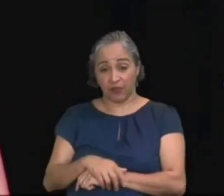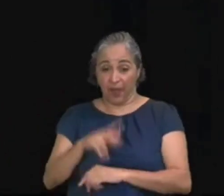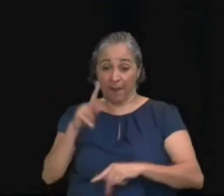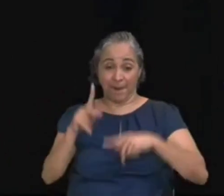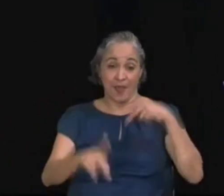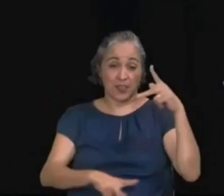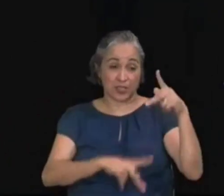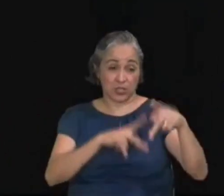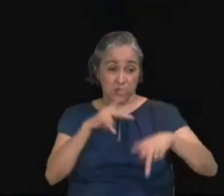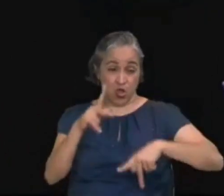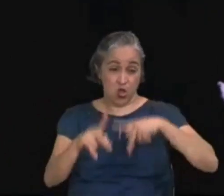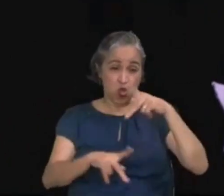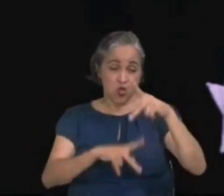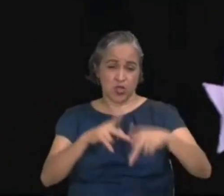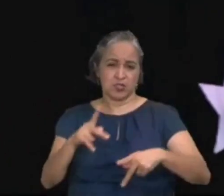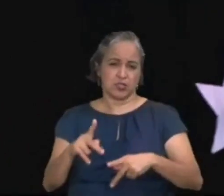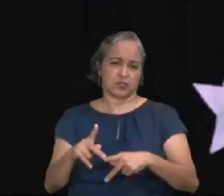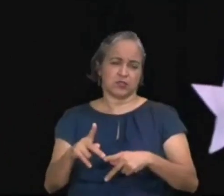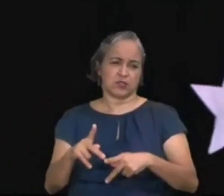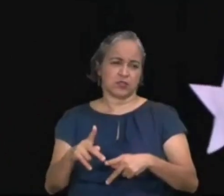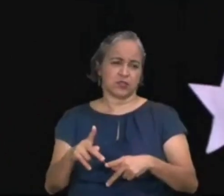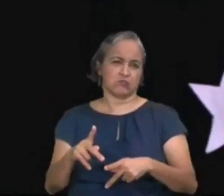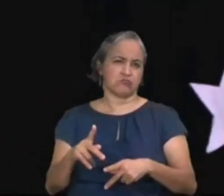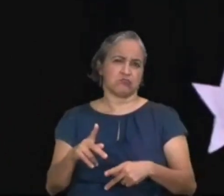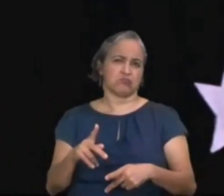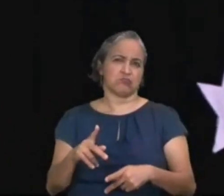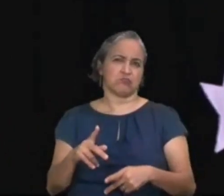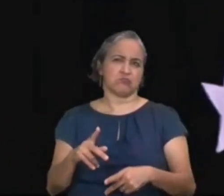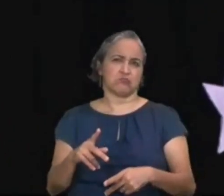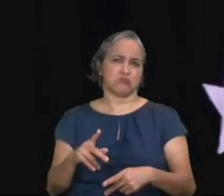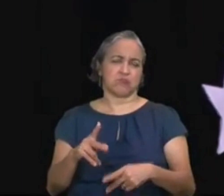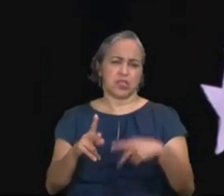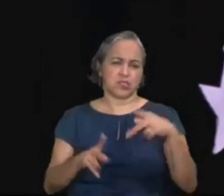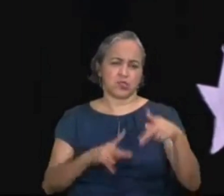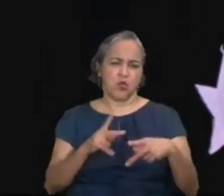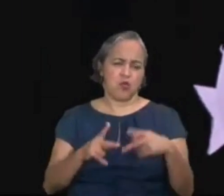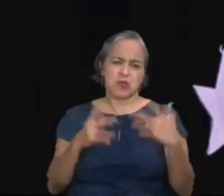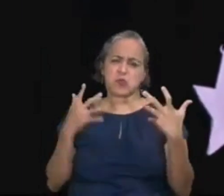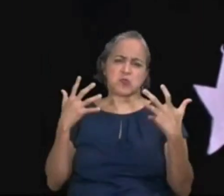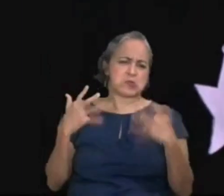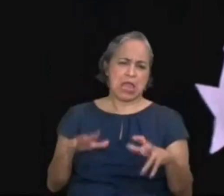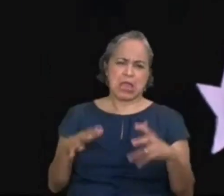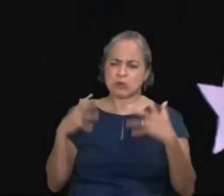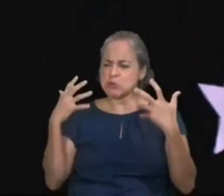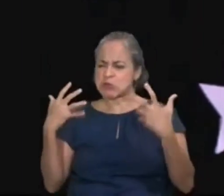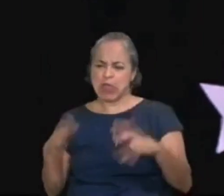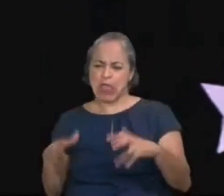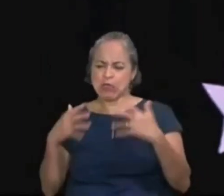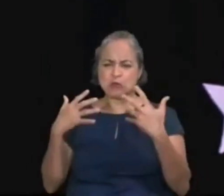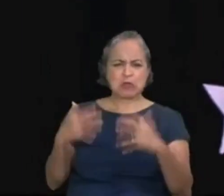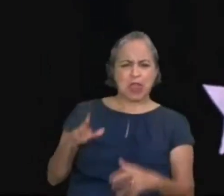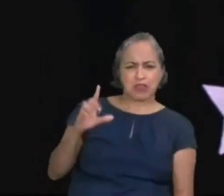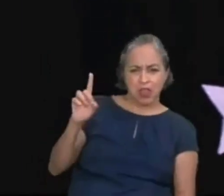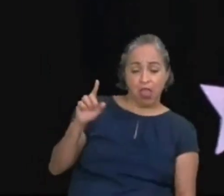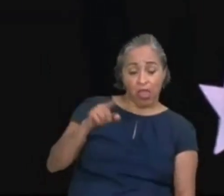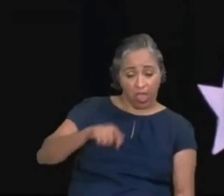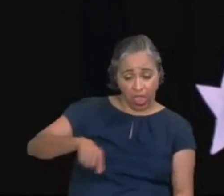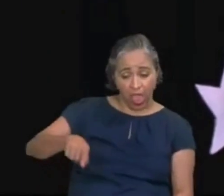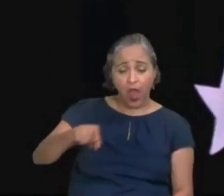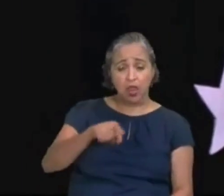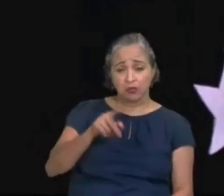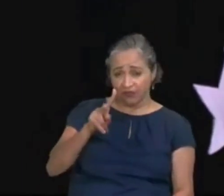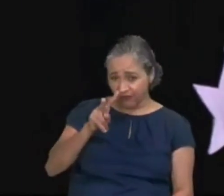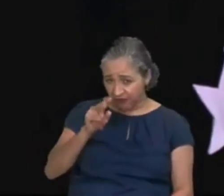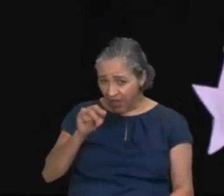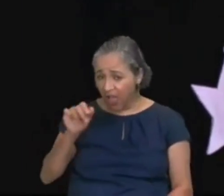que, que não, que não, querem Deus, eles vão se ajoelhar, a Bíblia